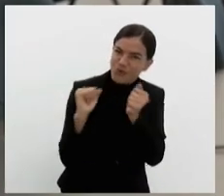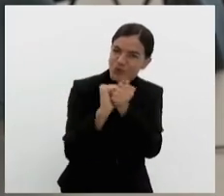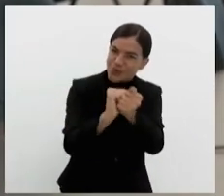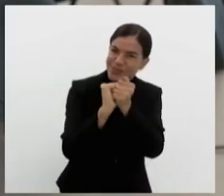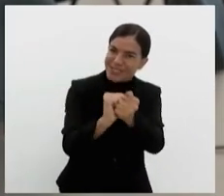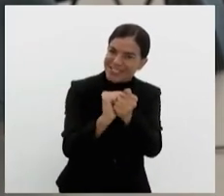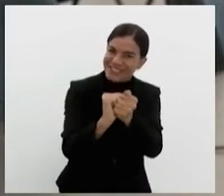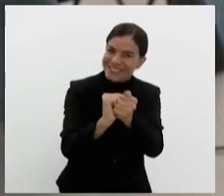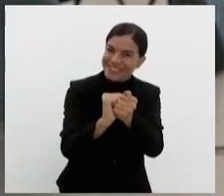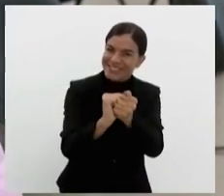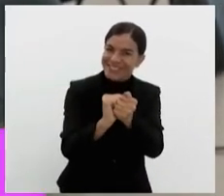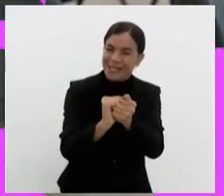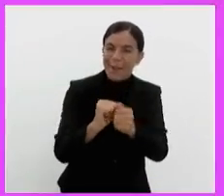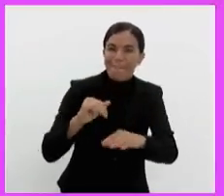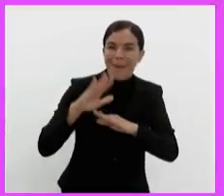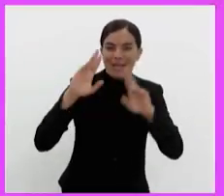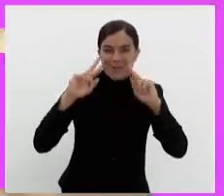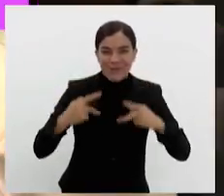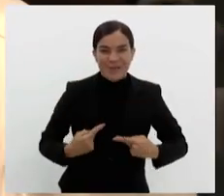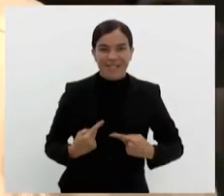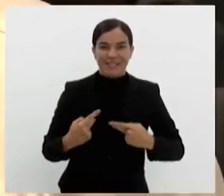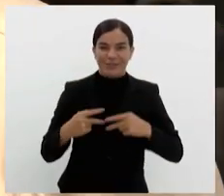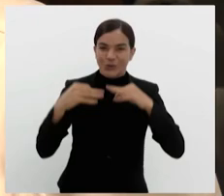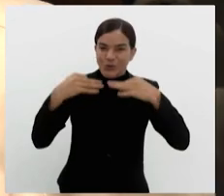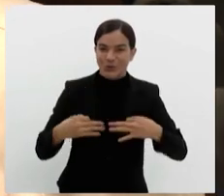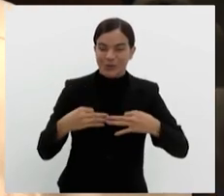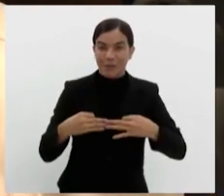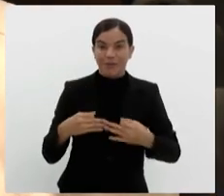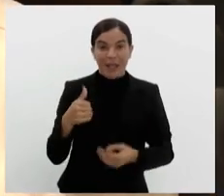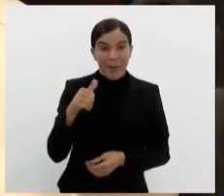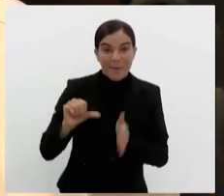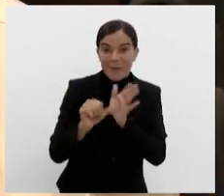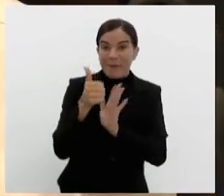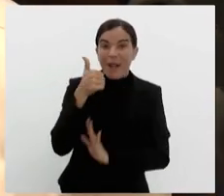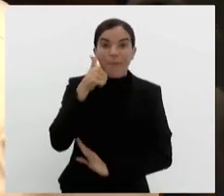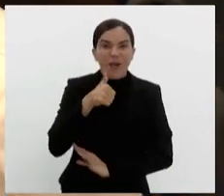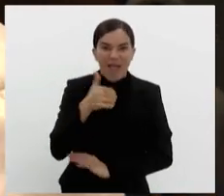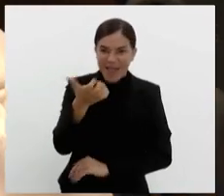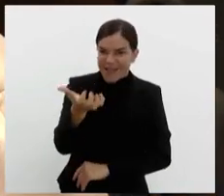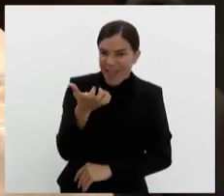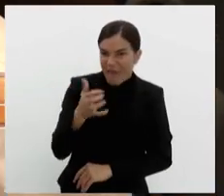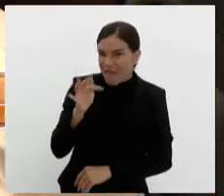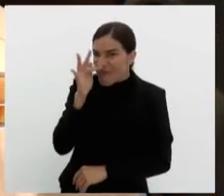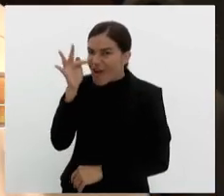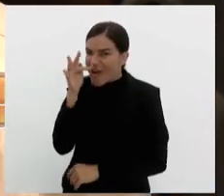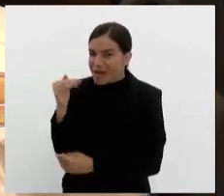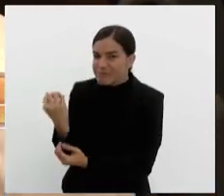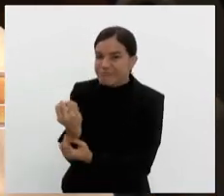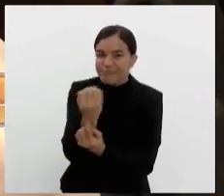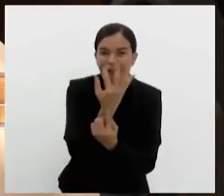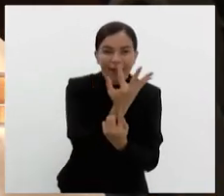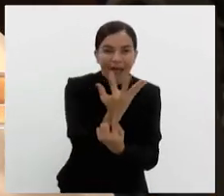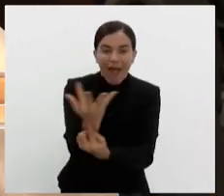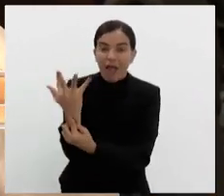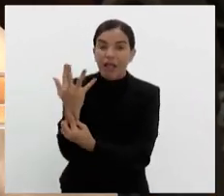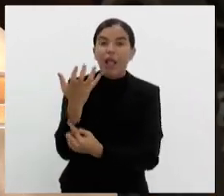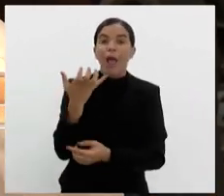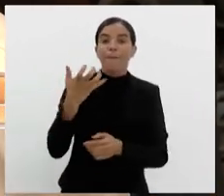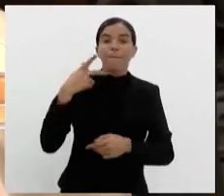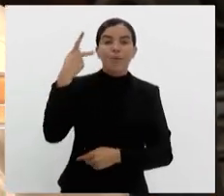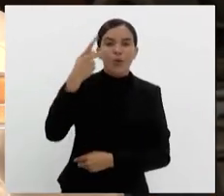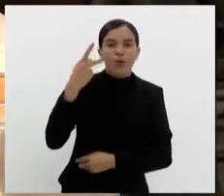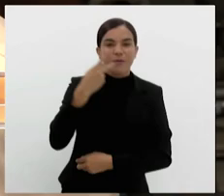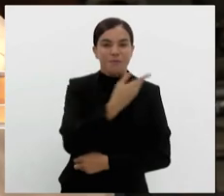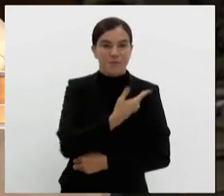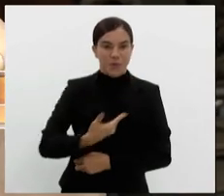conquistar uma sociedade mais humana e mais justa. Primeiro dizer que as mulheres não querem só flores. As mulheres querem políticas públicas